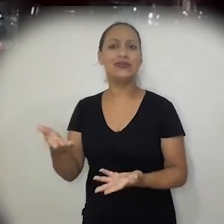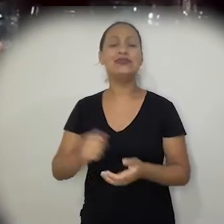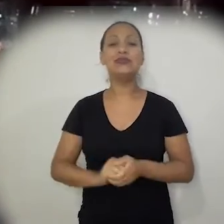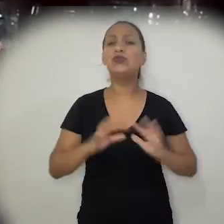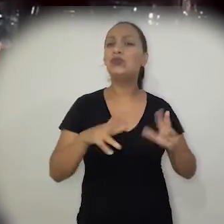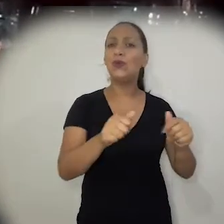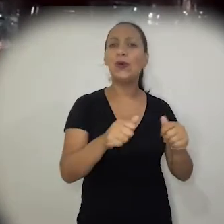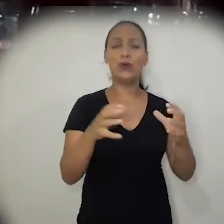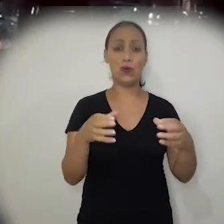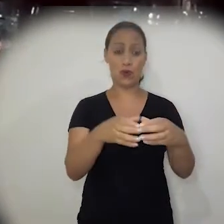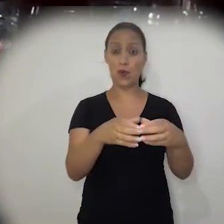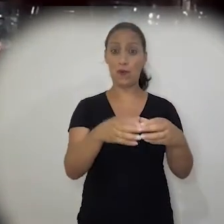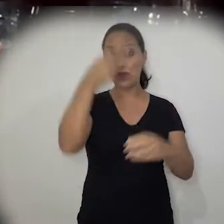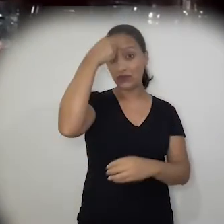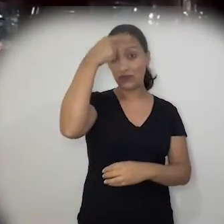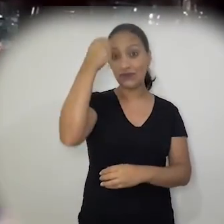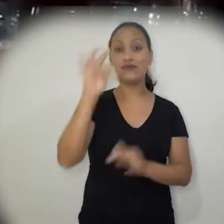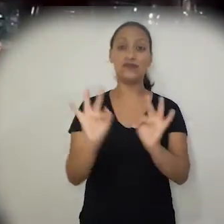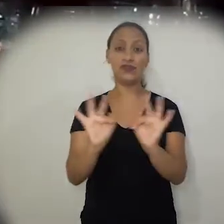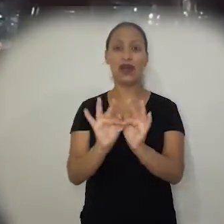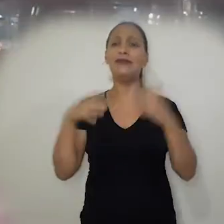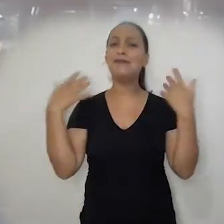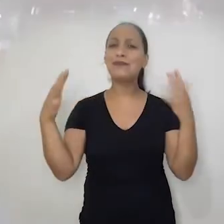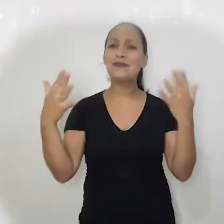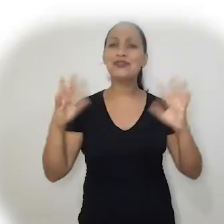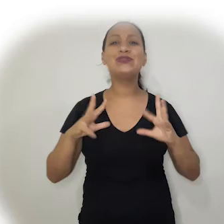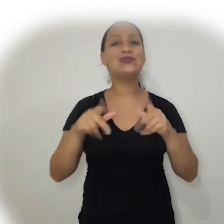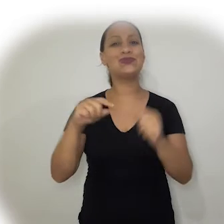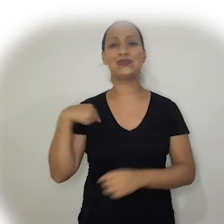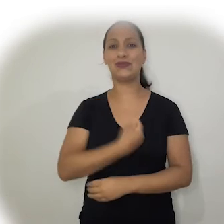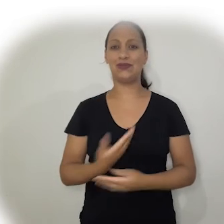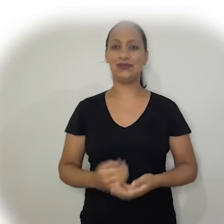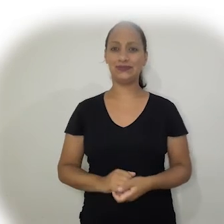também para toda a equipe da Universidade Prevale e parabéns para todos nós.